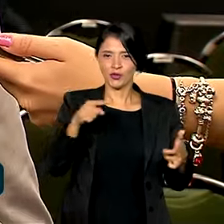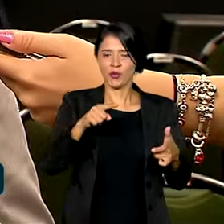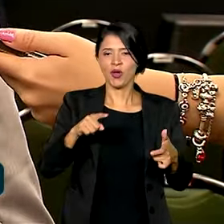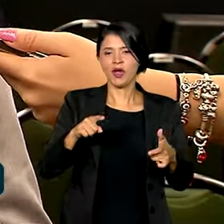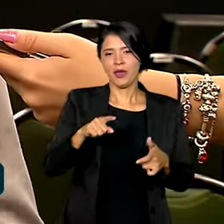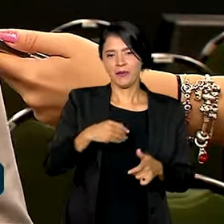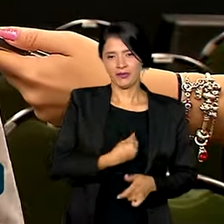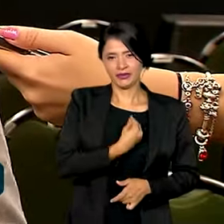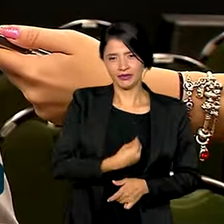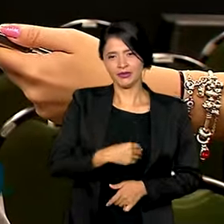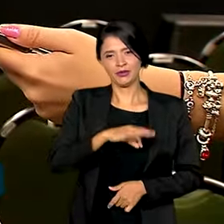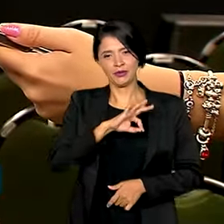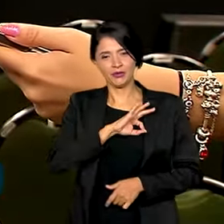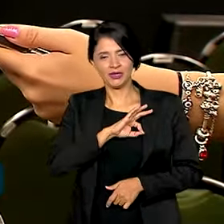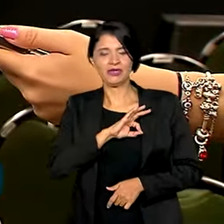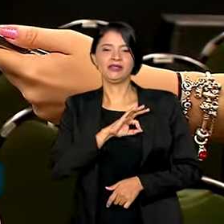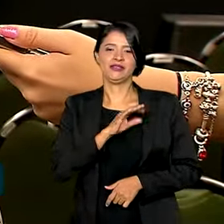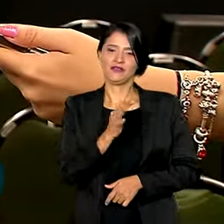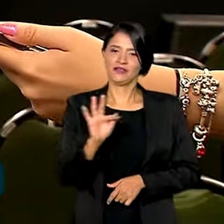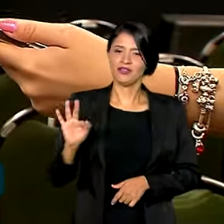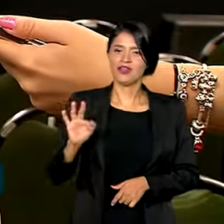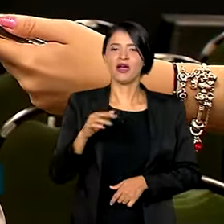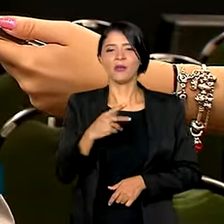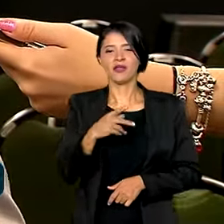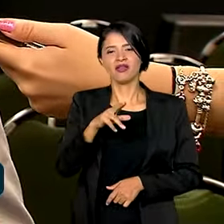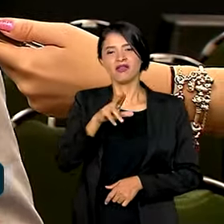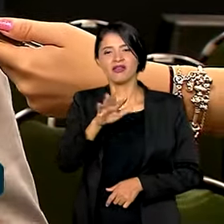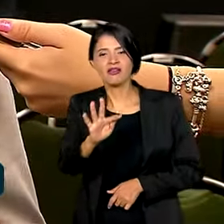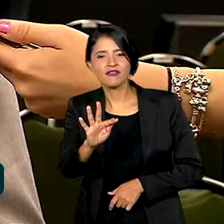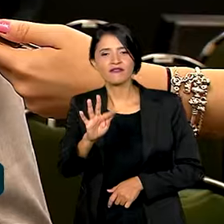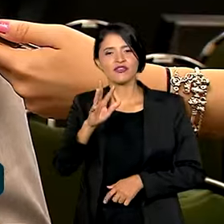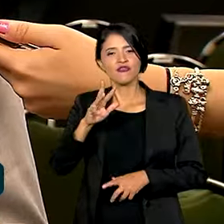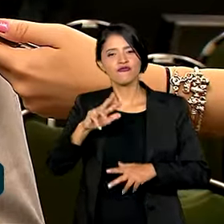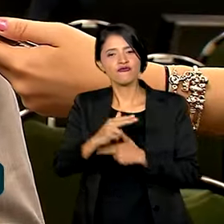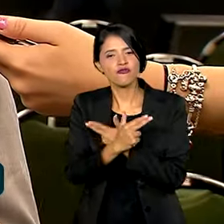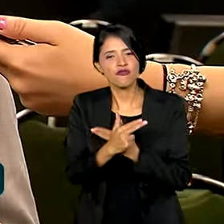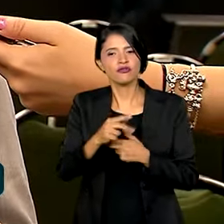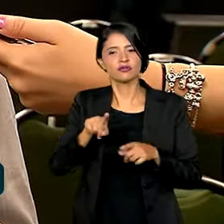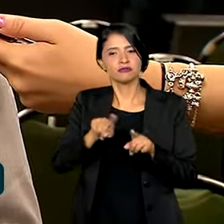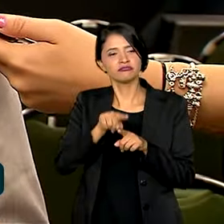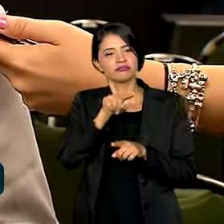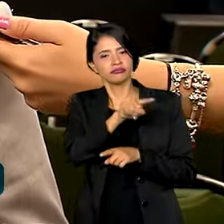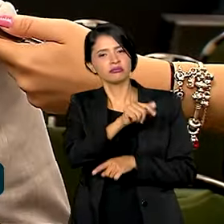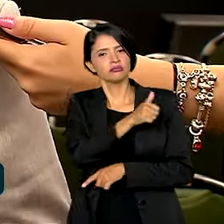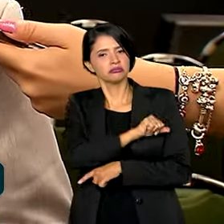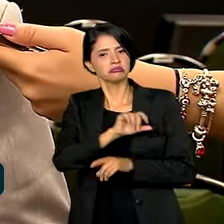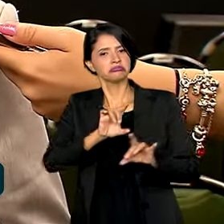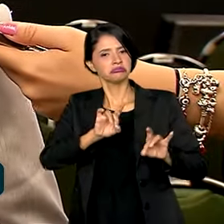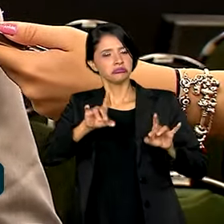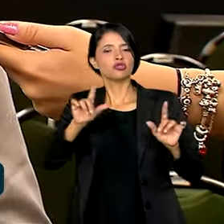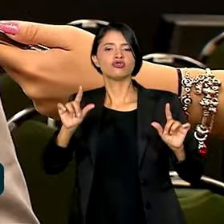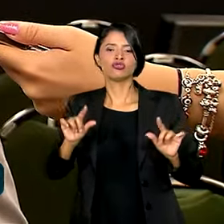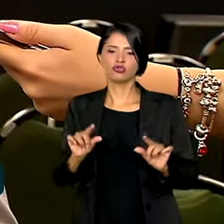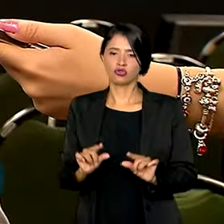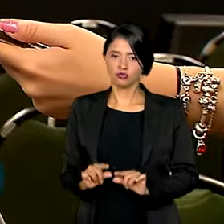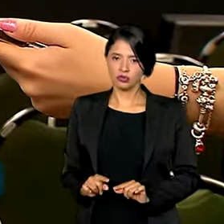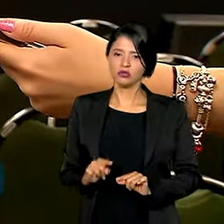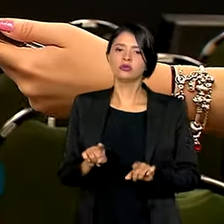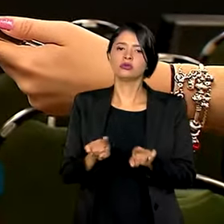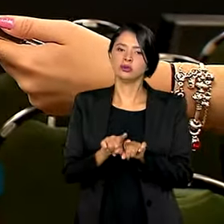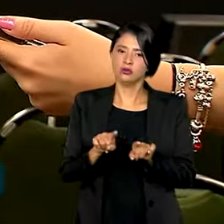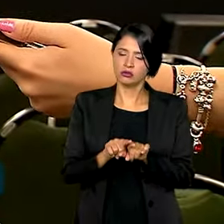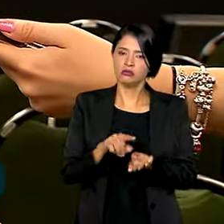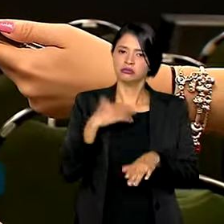da Polícia Federal, da Polícia Rodoviária Federal, da Força Nacional, é um estado que se destacou nas reduções expressivas